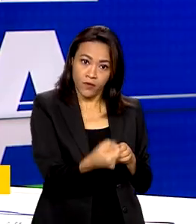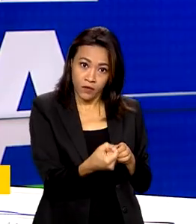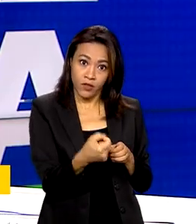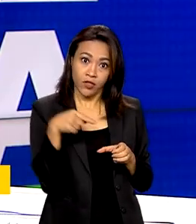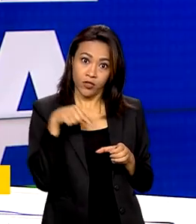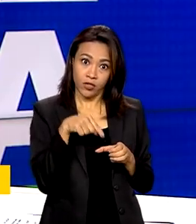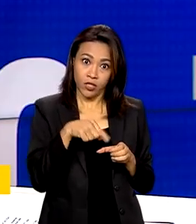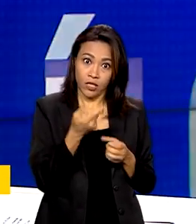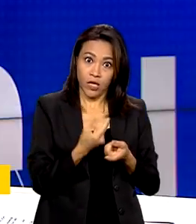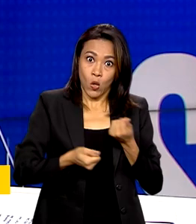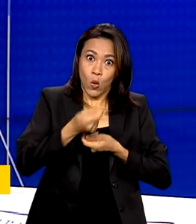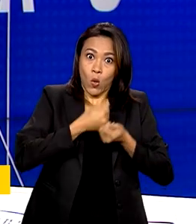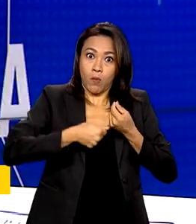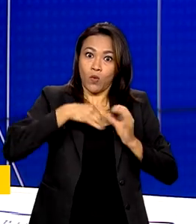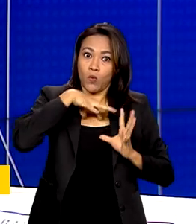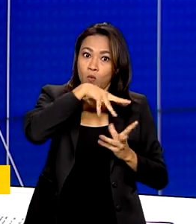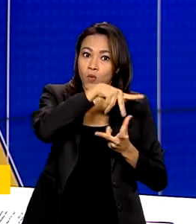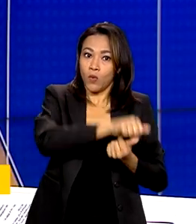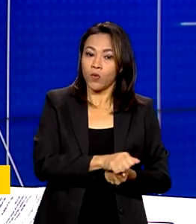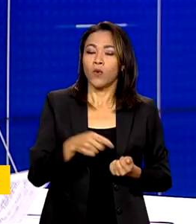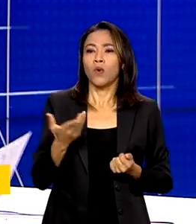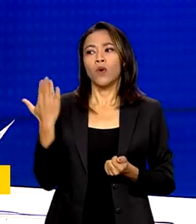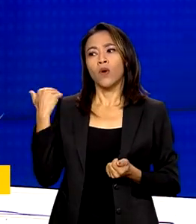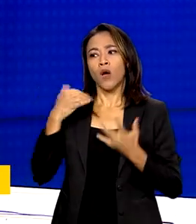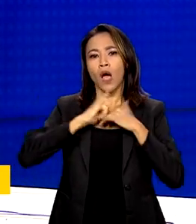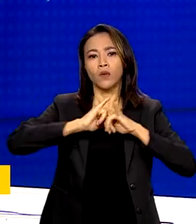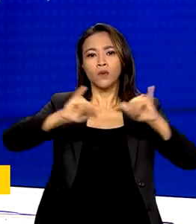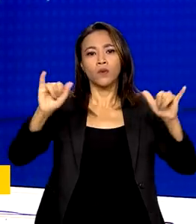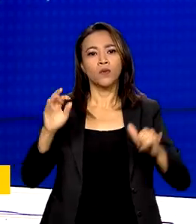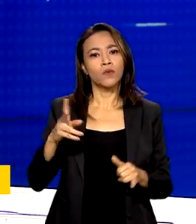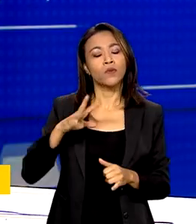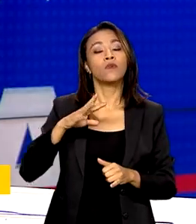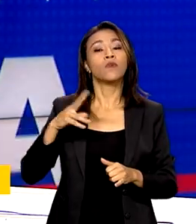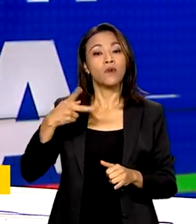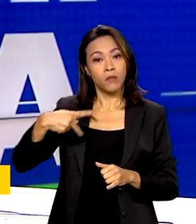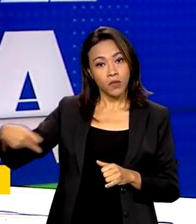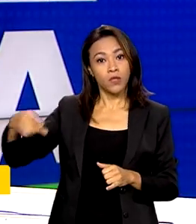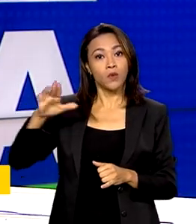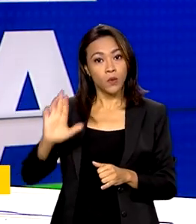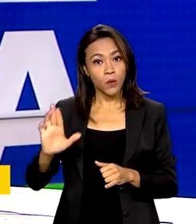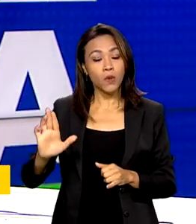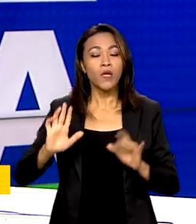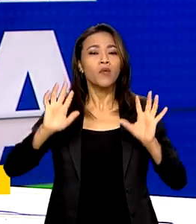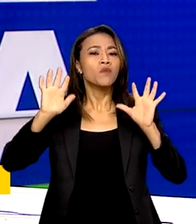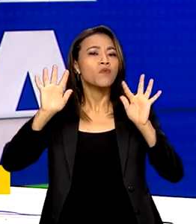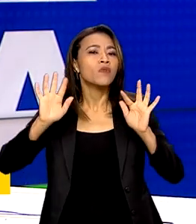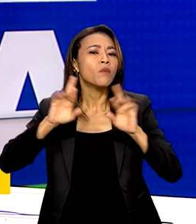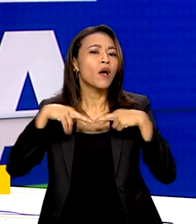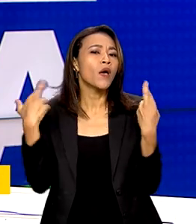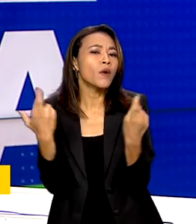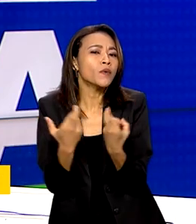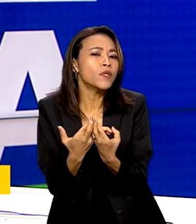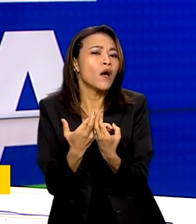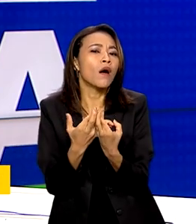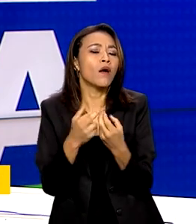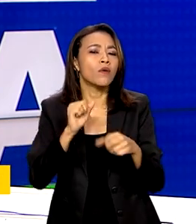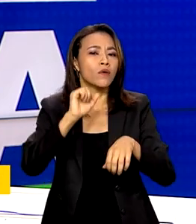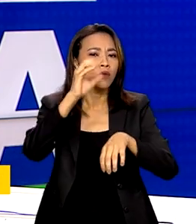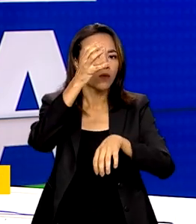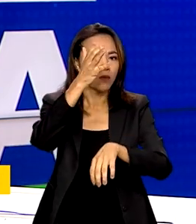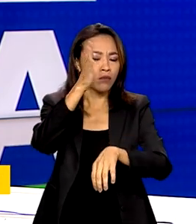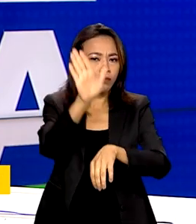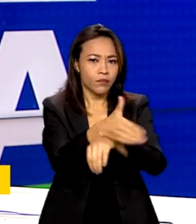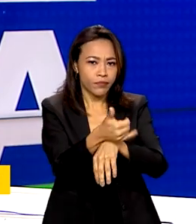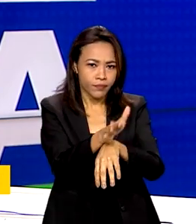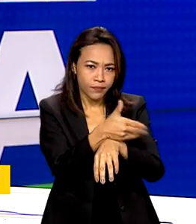O anúncio foi feito pelo presidente Lula no encerramento de um encontro no Itamaraty, que discutiu a retomada